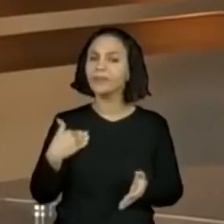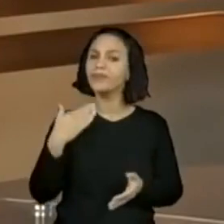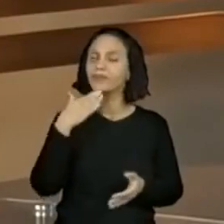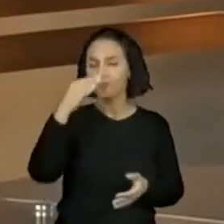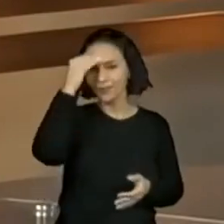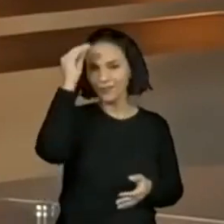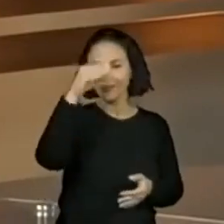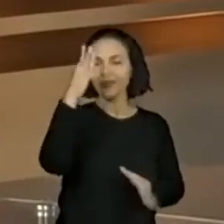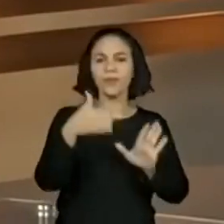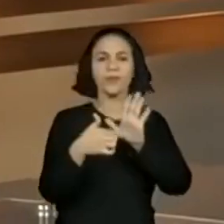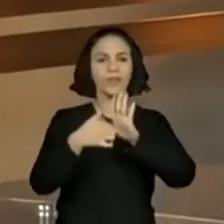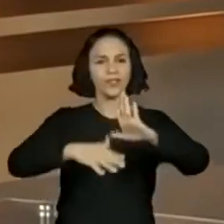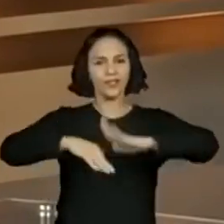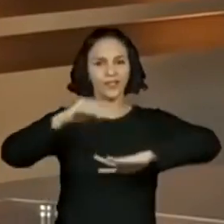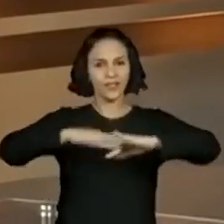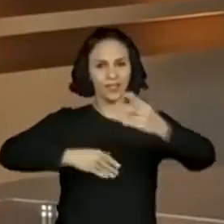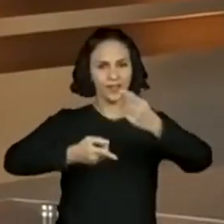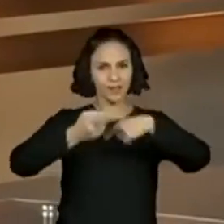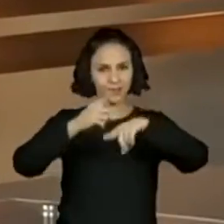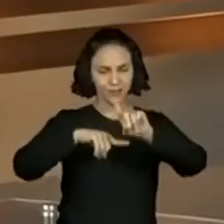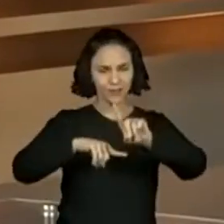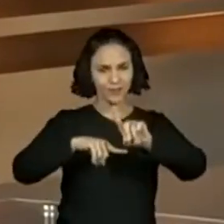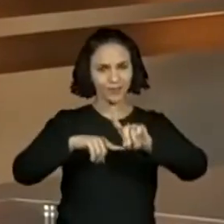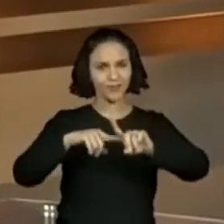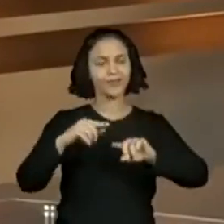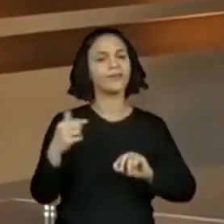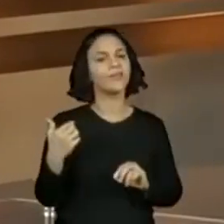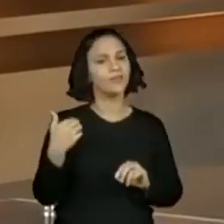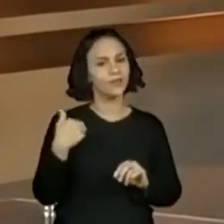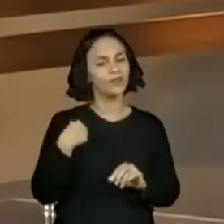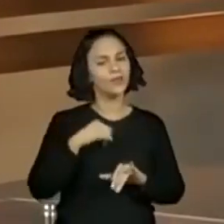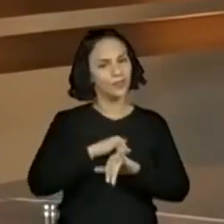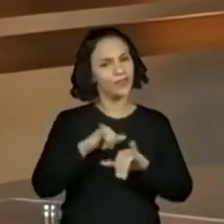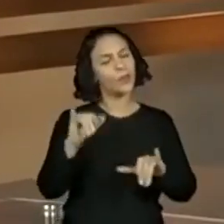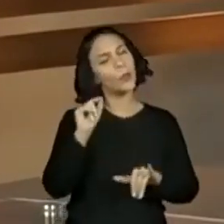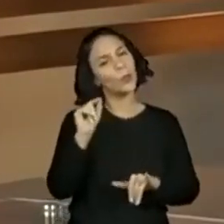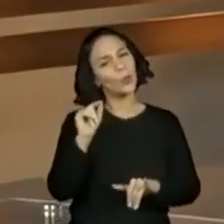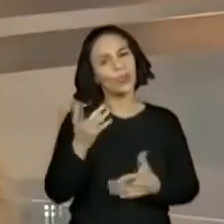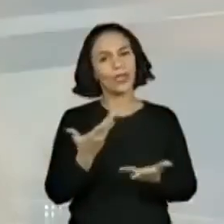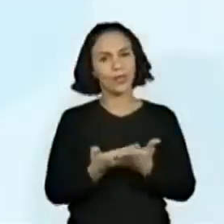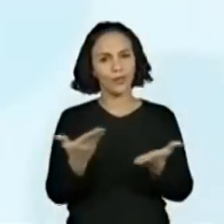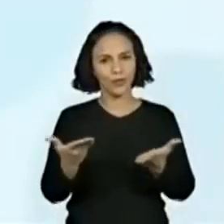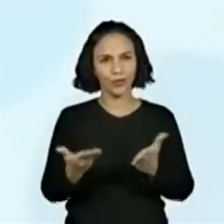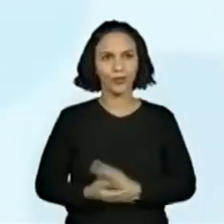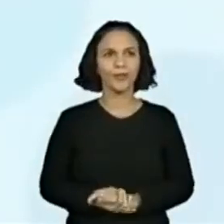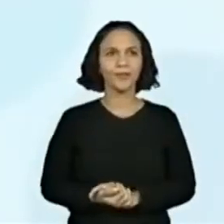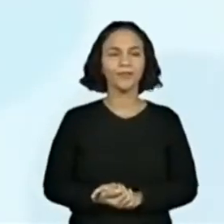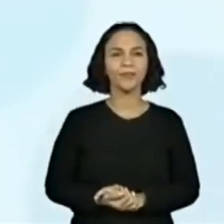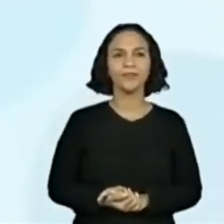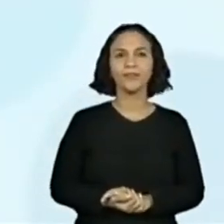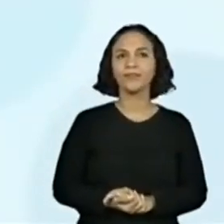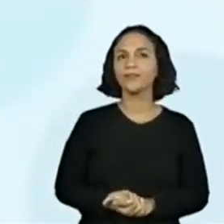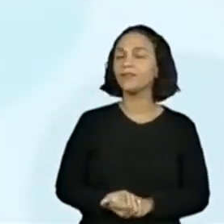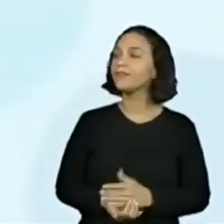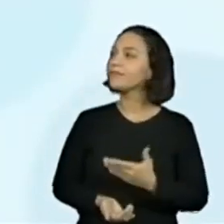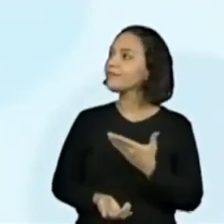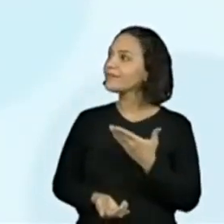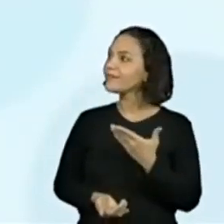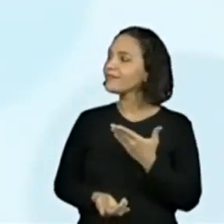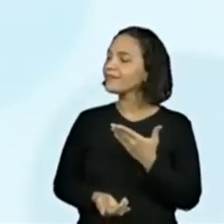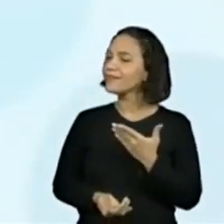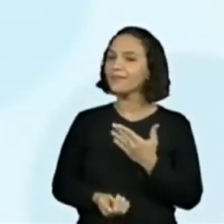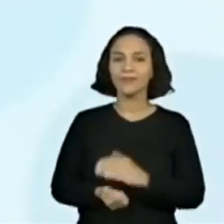oráculo colocar a nossa habilidade na telinha e eu já venho falar um pouquinho mais da nossa aula, certo? Vamos lá? A habilidade